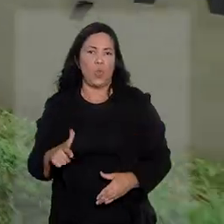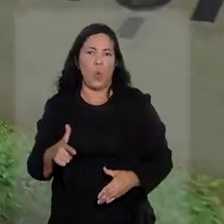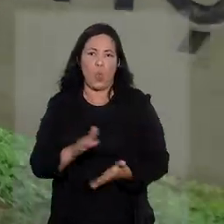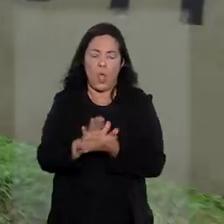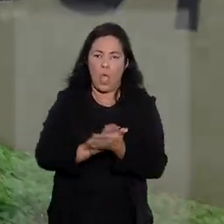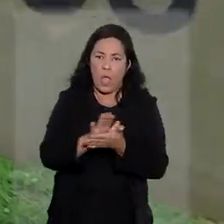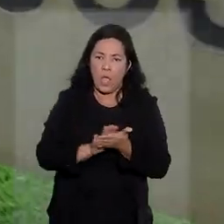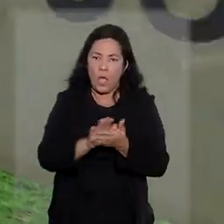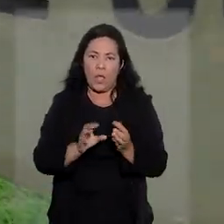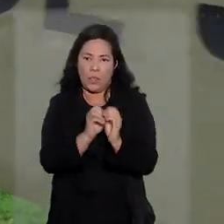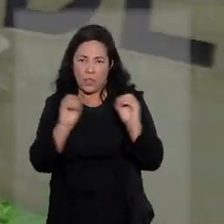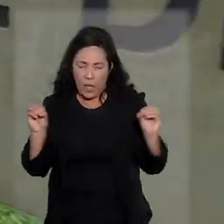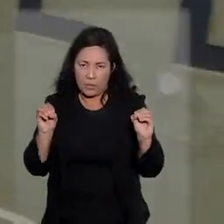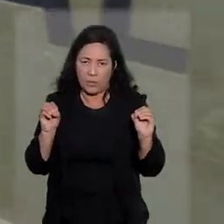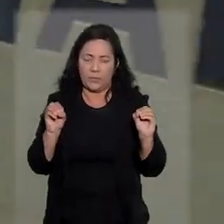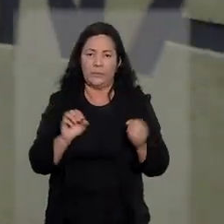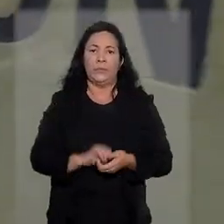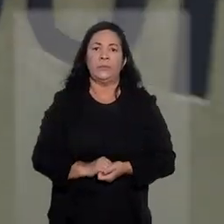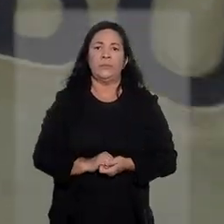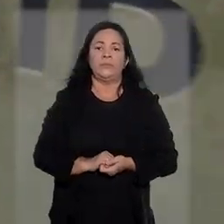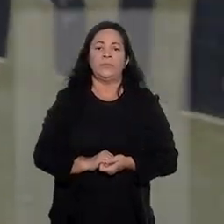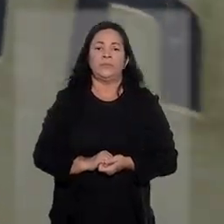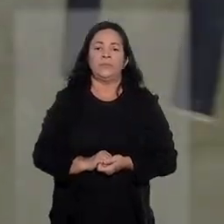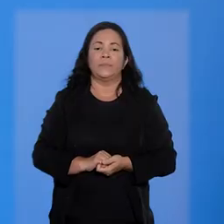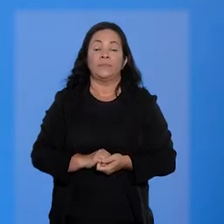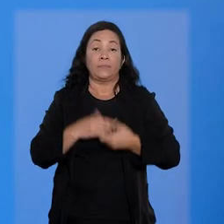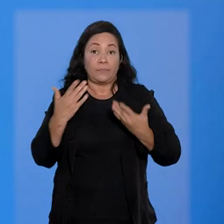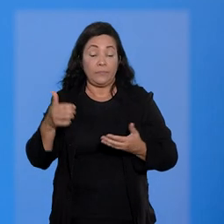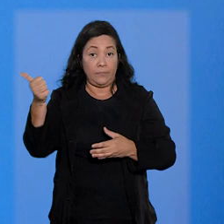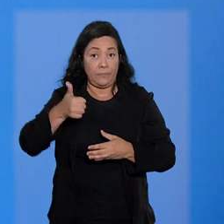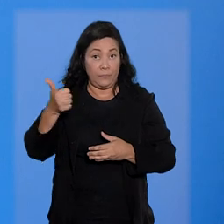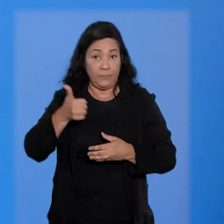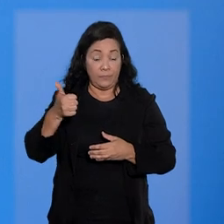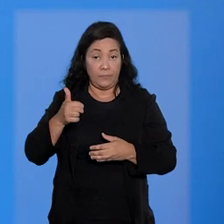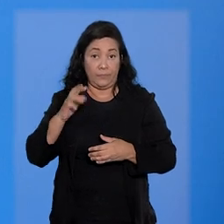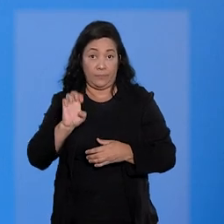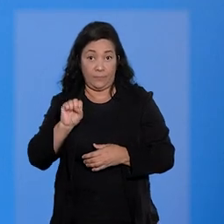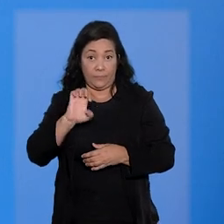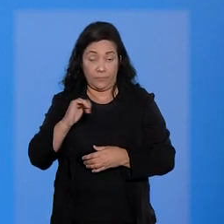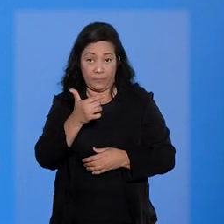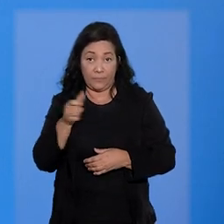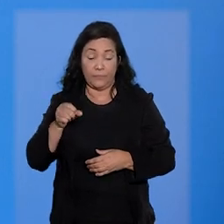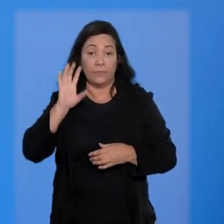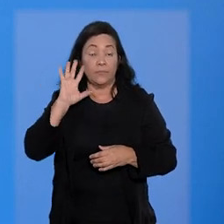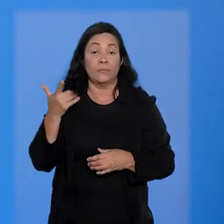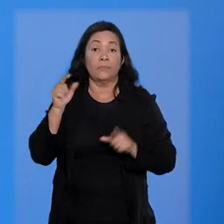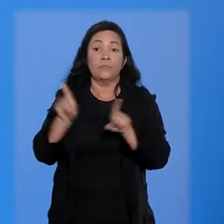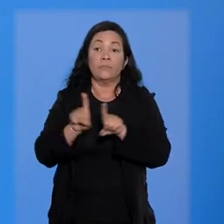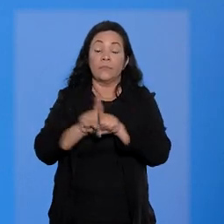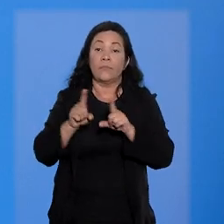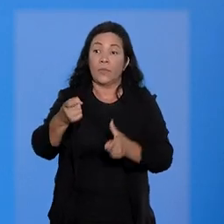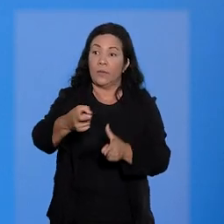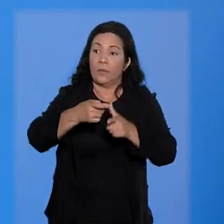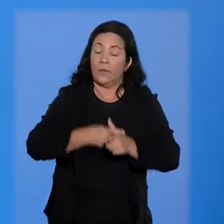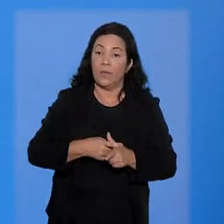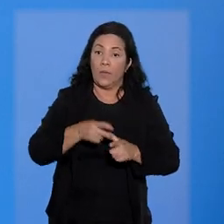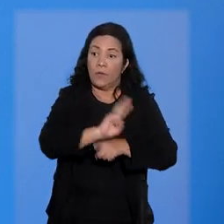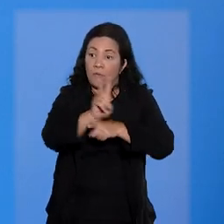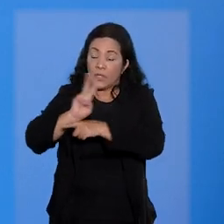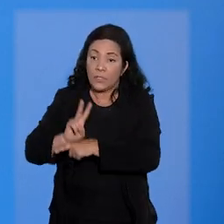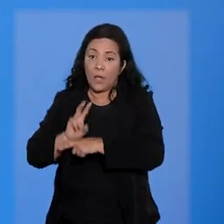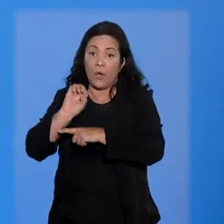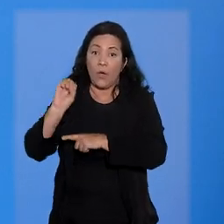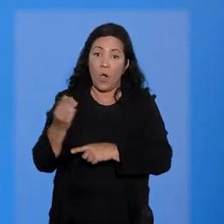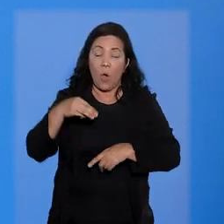concessão de oportunidade de manifestação. A primeira sessão também decidiu que pendência fiscal de matriz